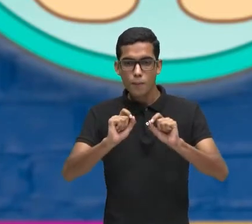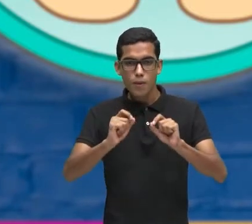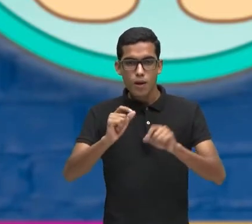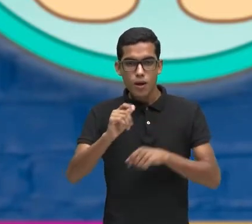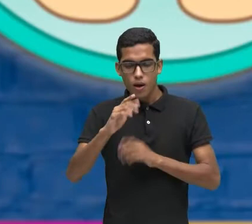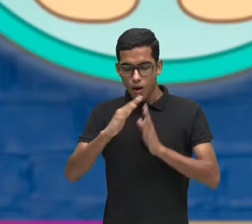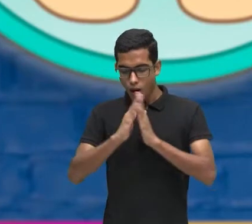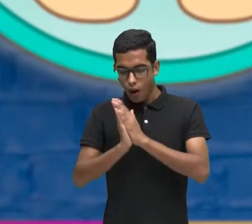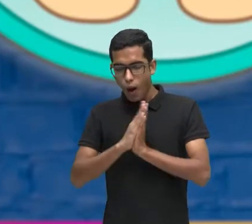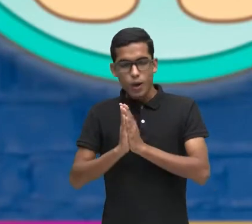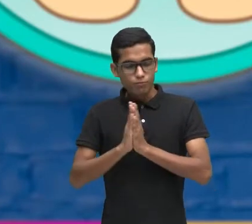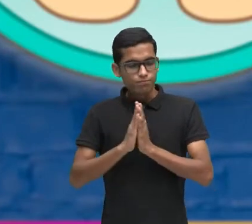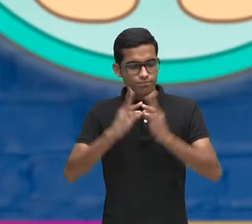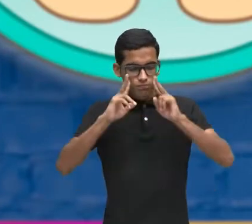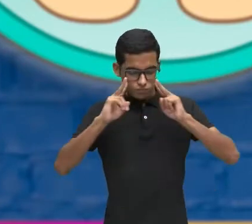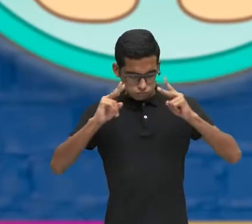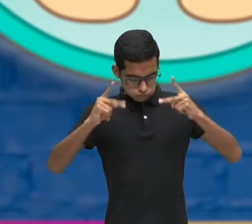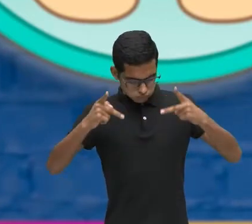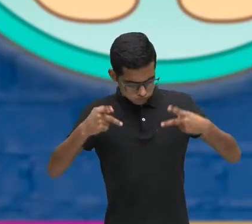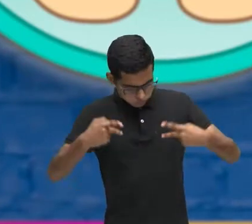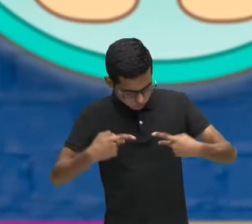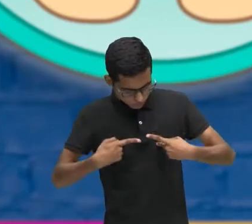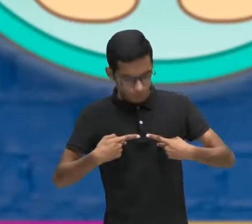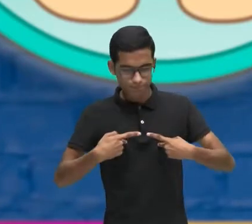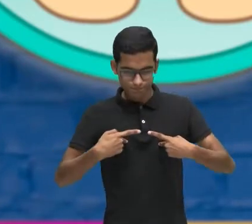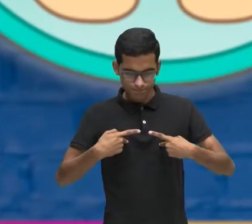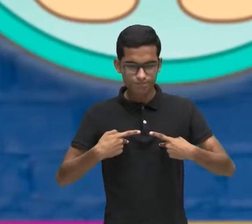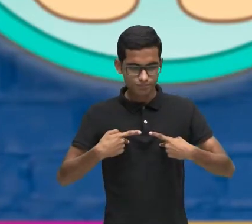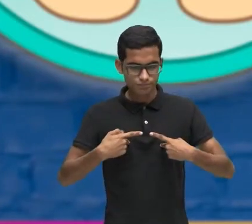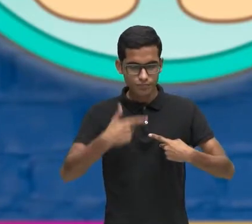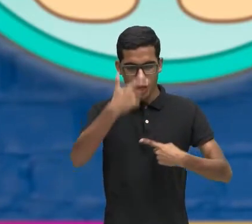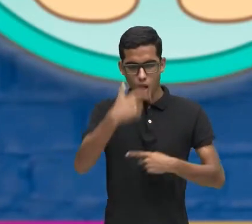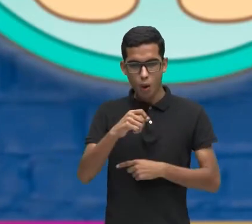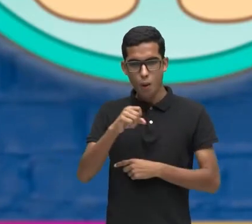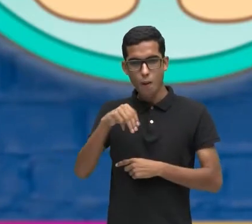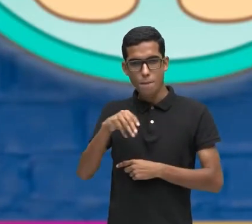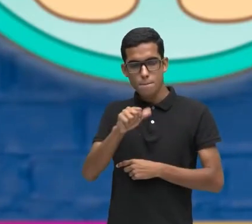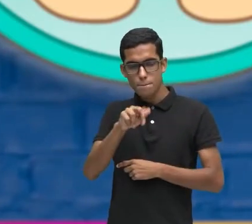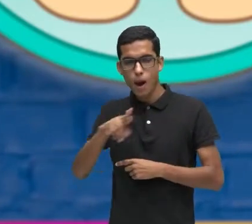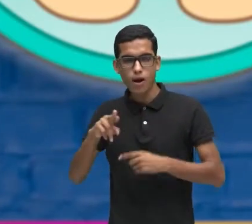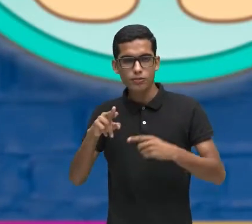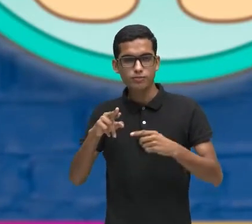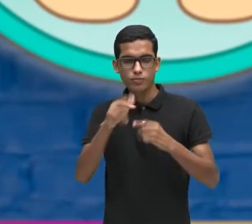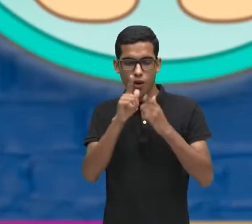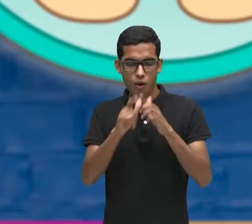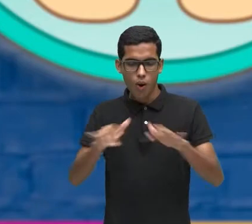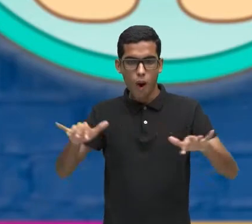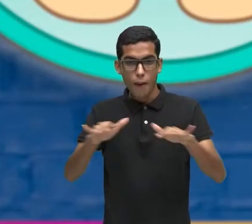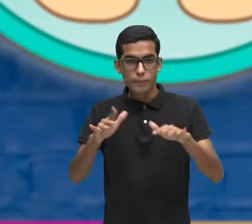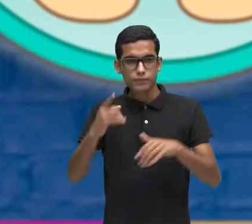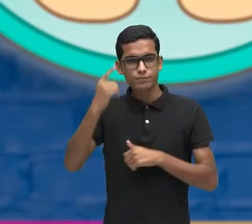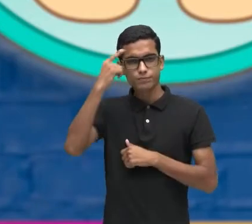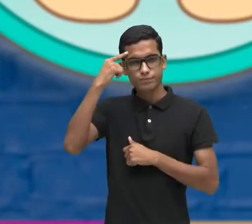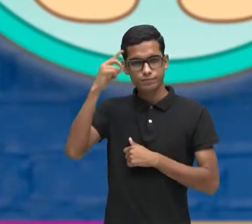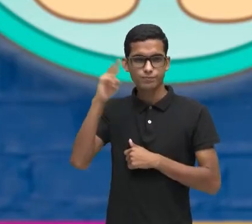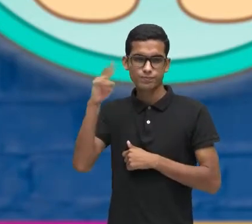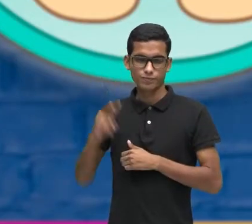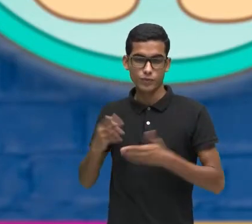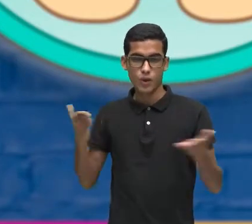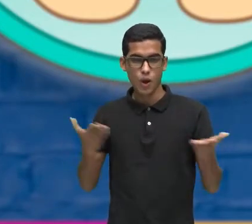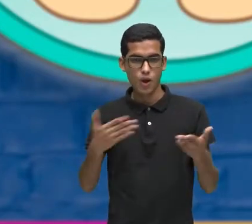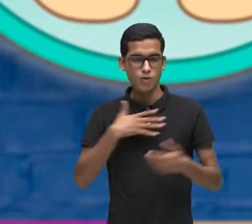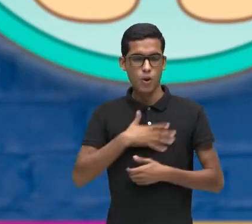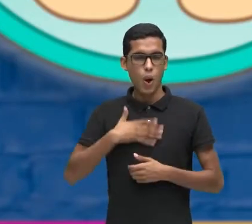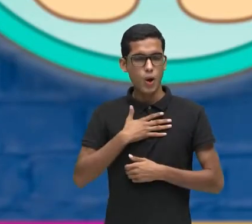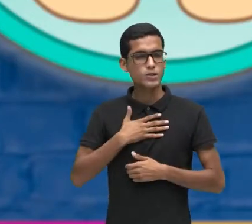Ela se reconhecesse como o mar E pensando nessa historinha Eu gostaria